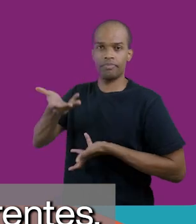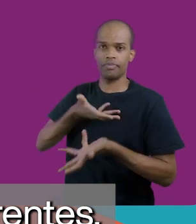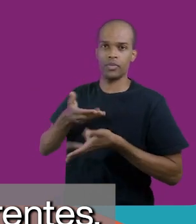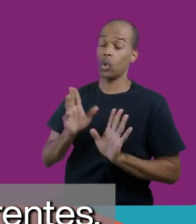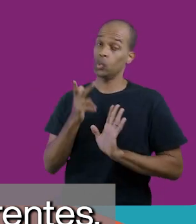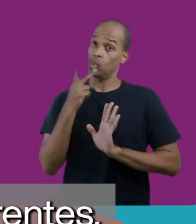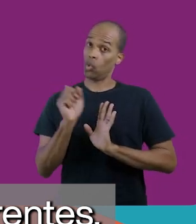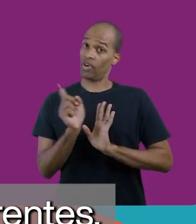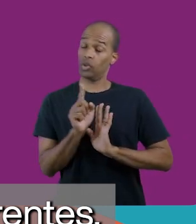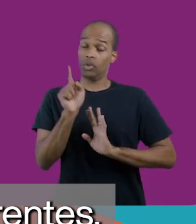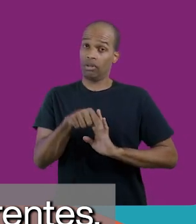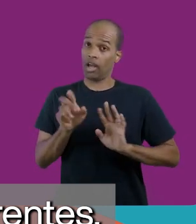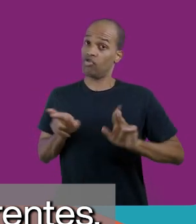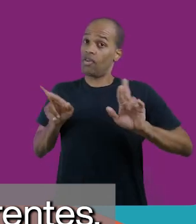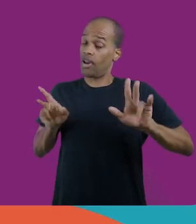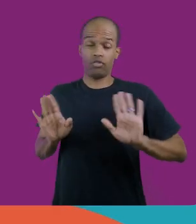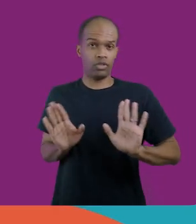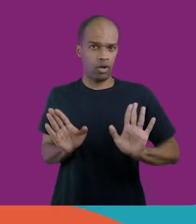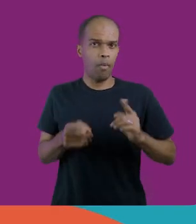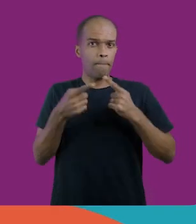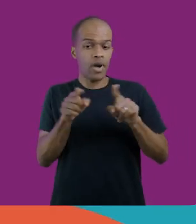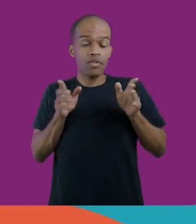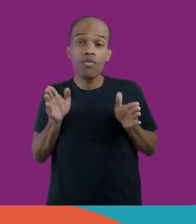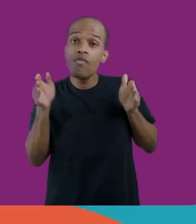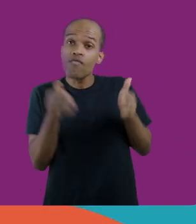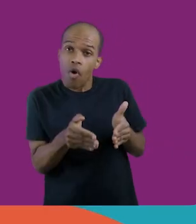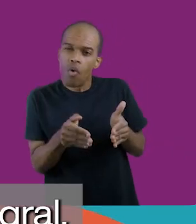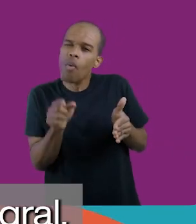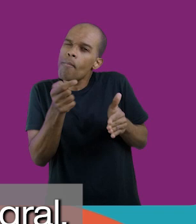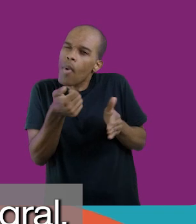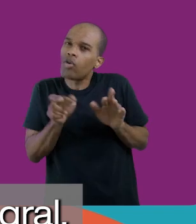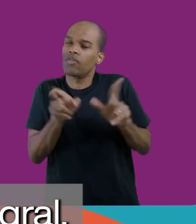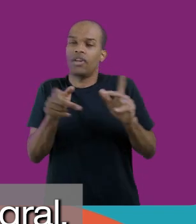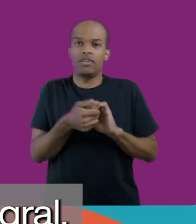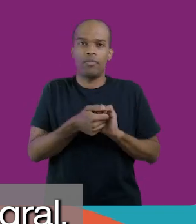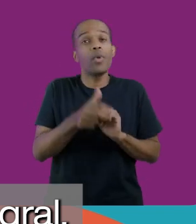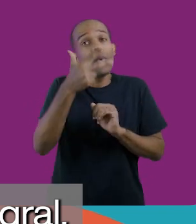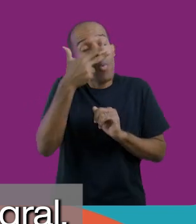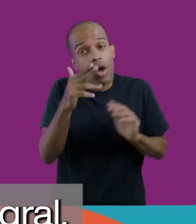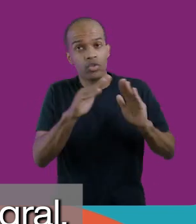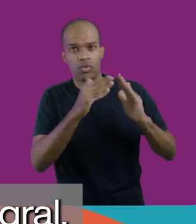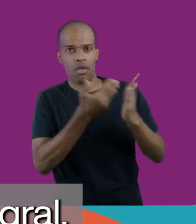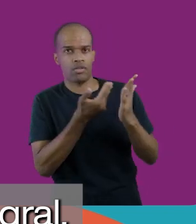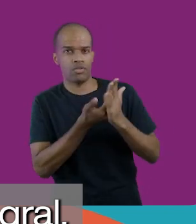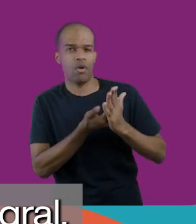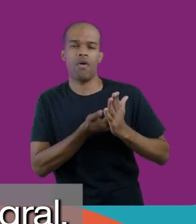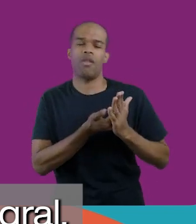Não estou querendo dizer que são coisas diferentes, mas o foco é um pouco diferente. Então, acho que a escola,